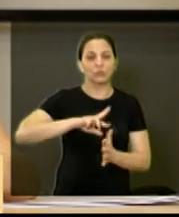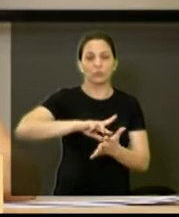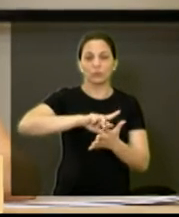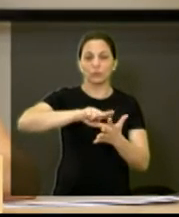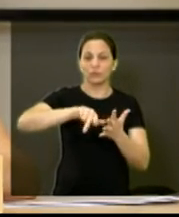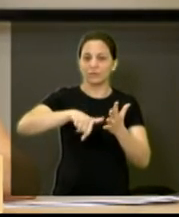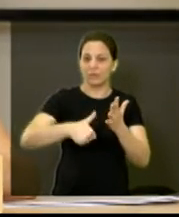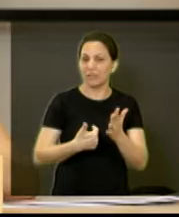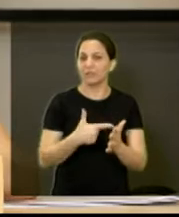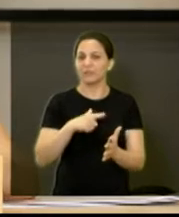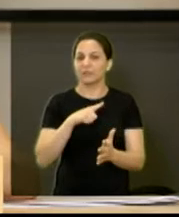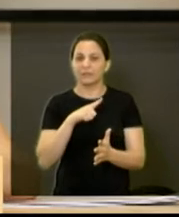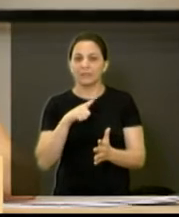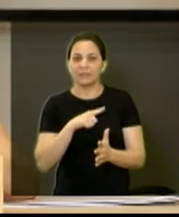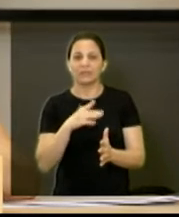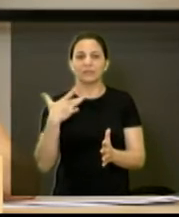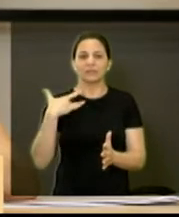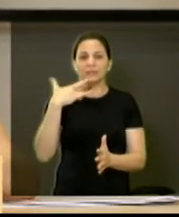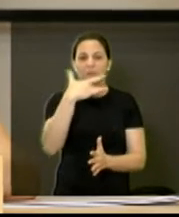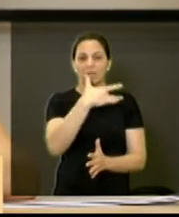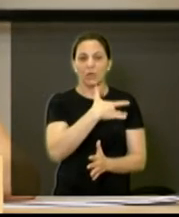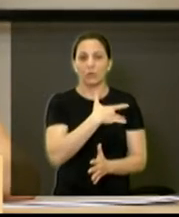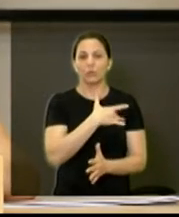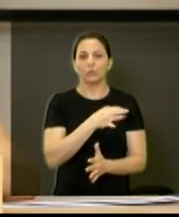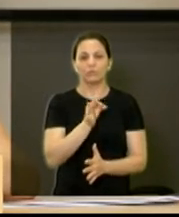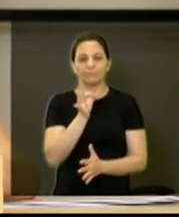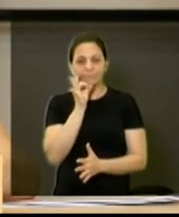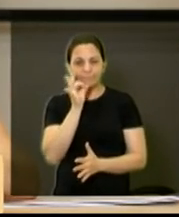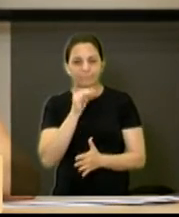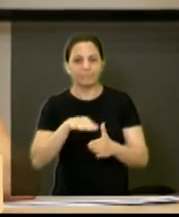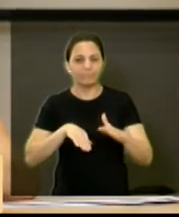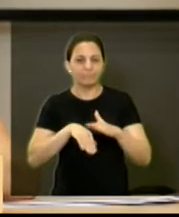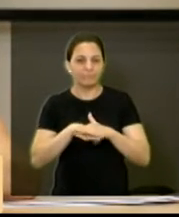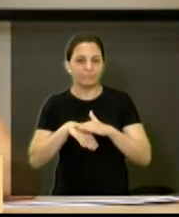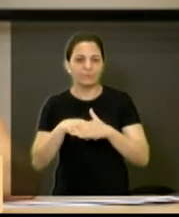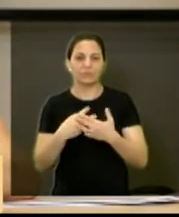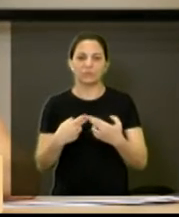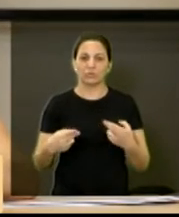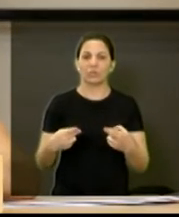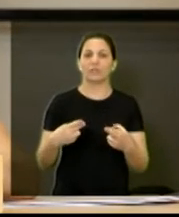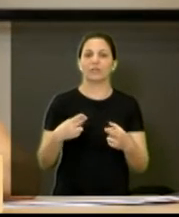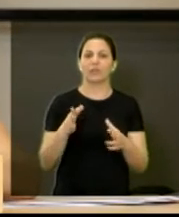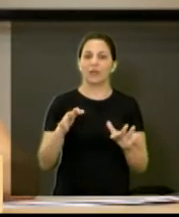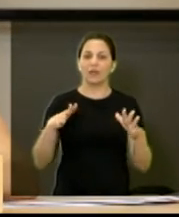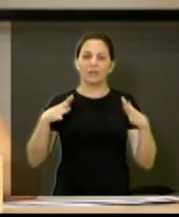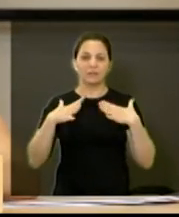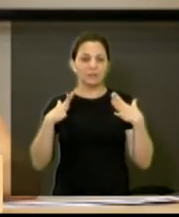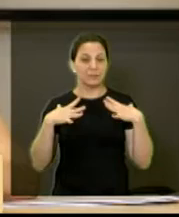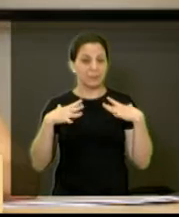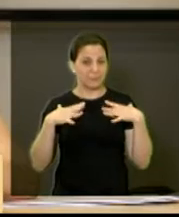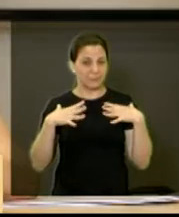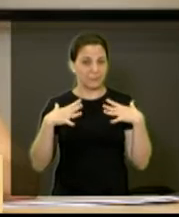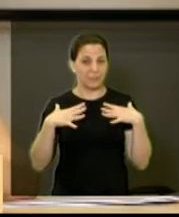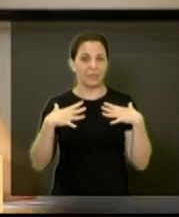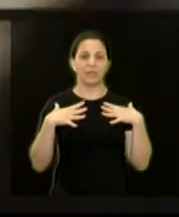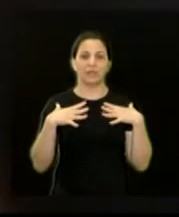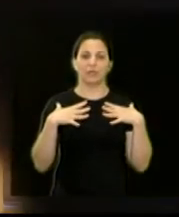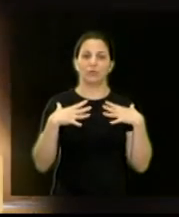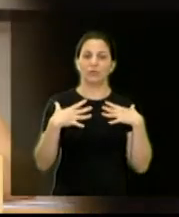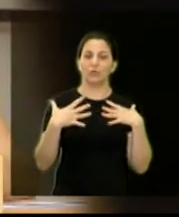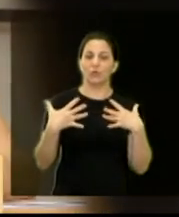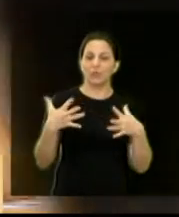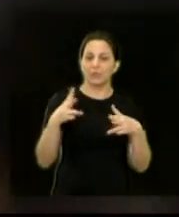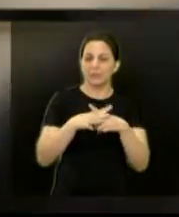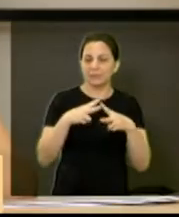né, às vezes a questão da saúde, da dependência química, da questão do desemprego, da questão de conflitos